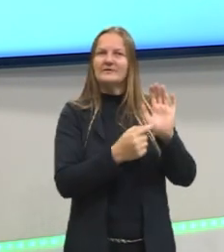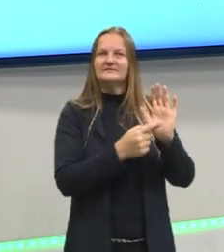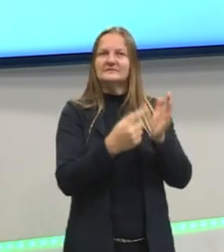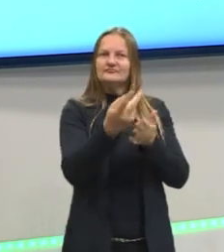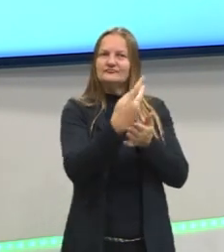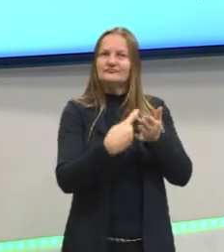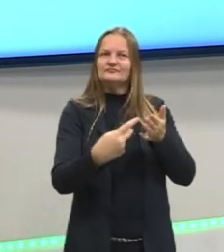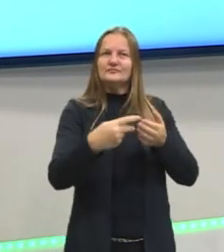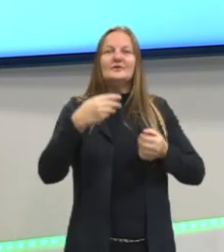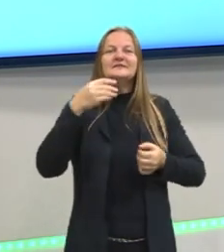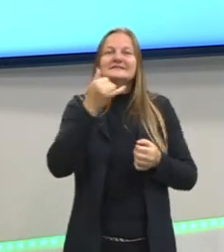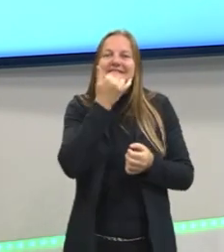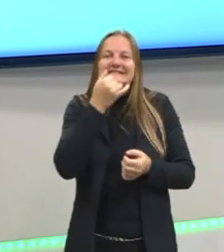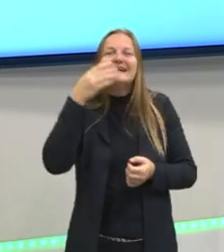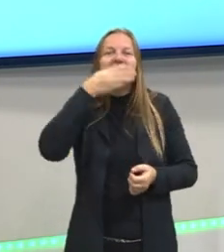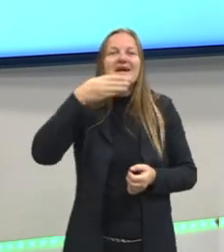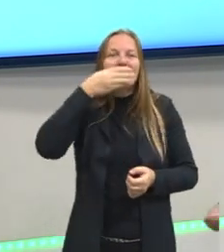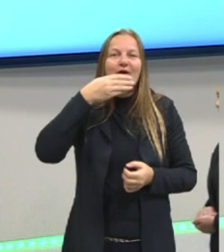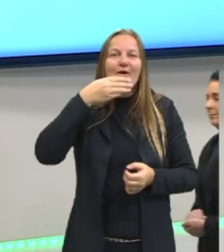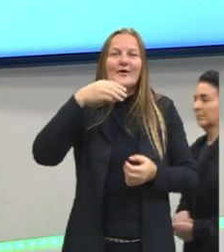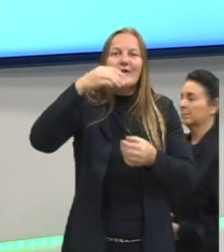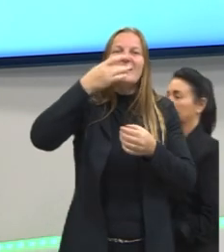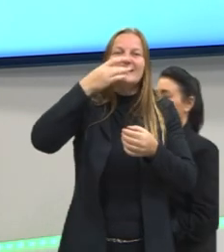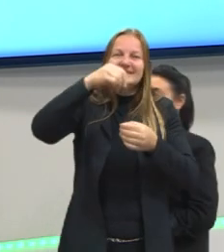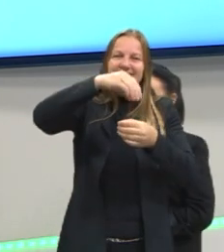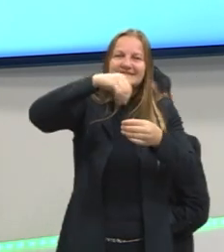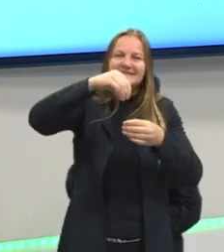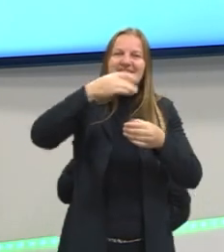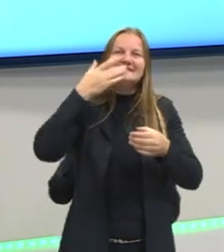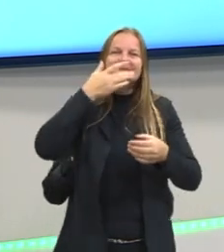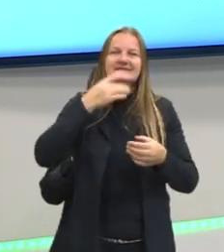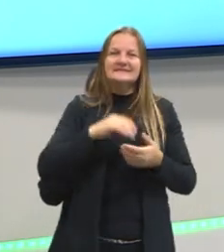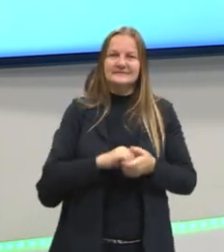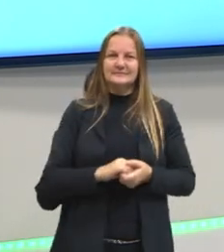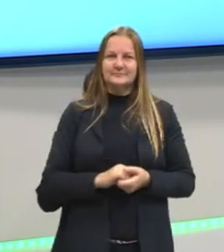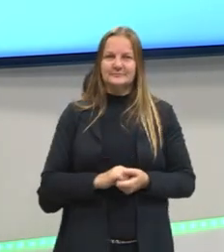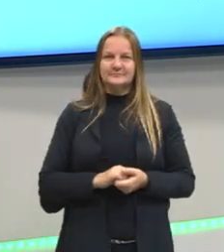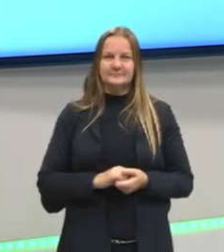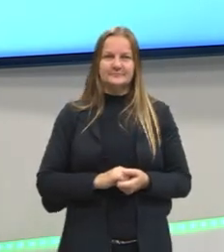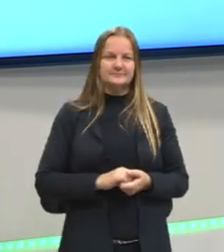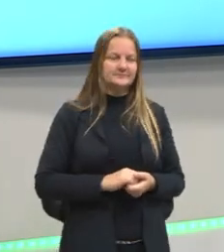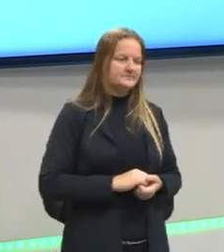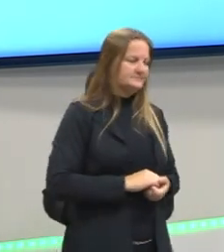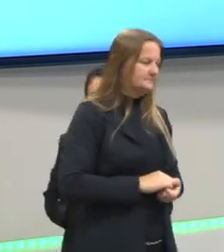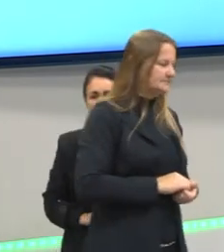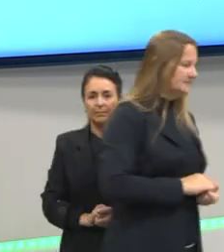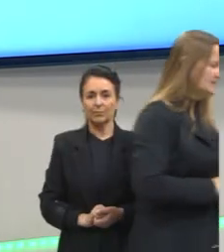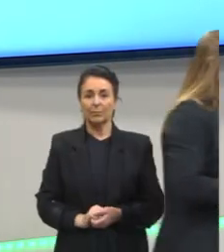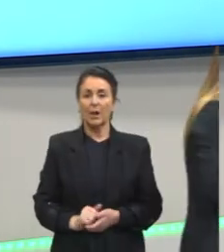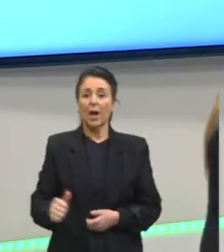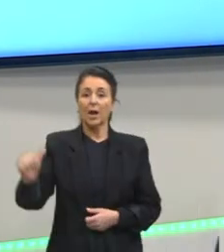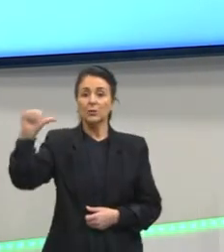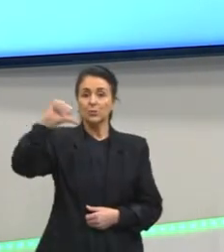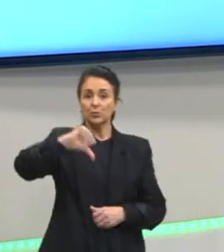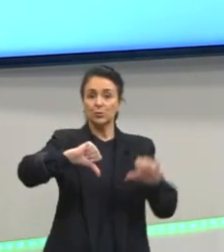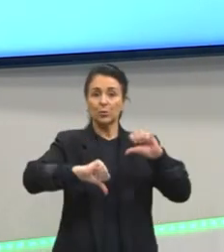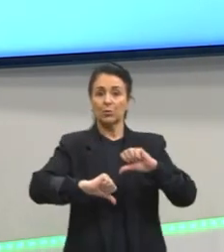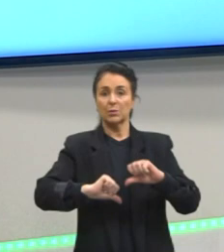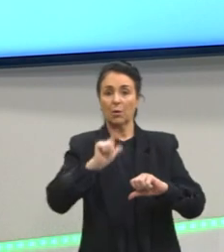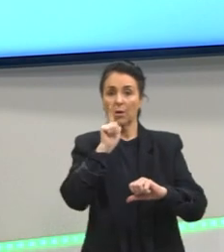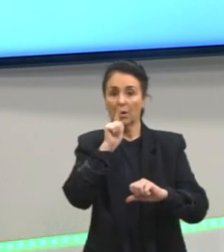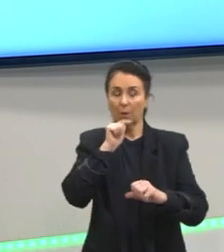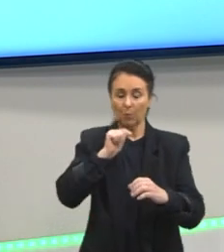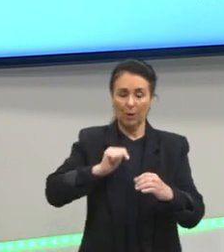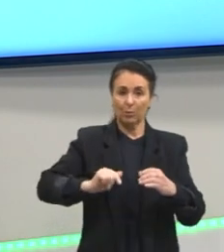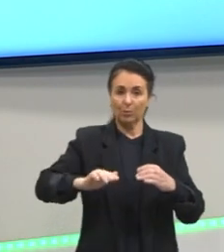do açúcar, desculpa, do açúcar. A dissolução na água do soluto apresentado ocorre predominante